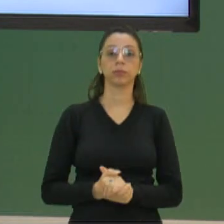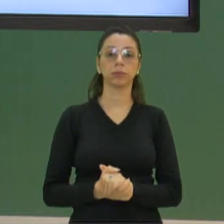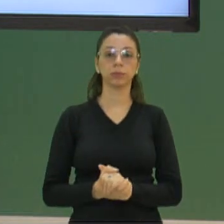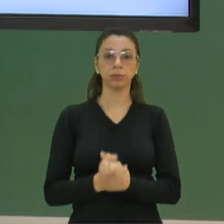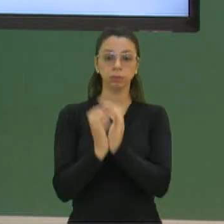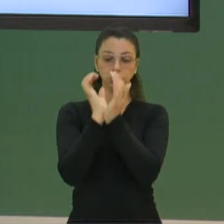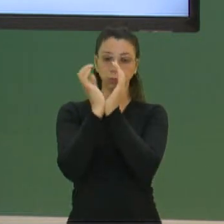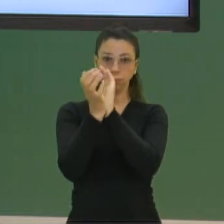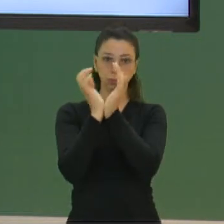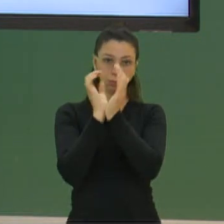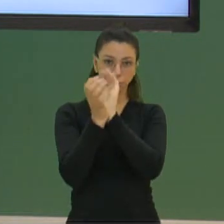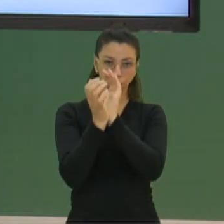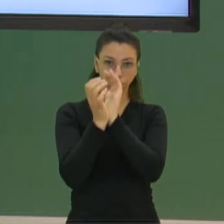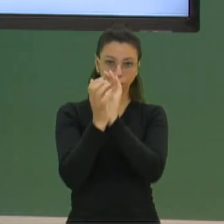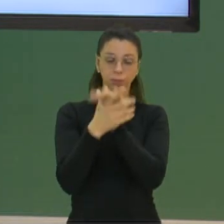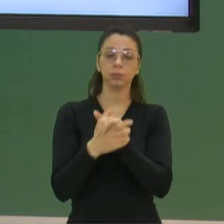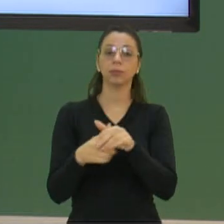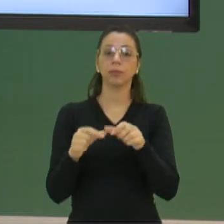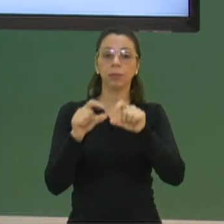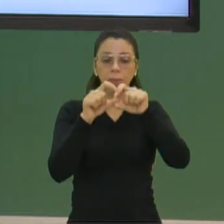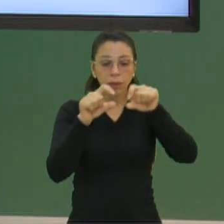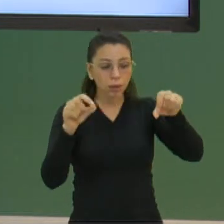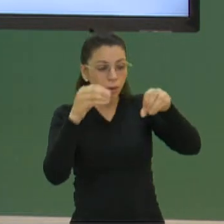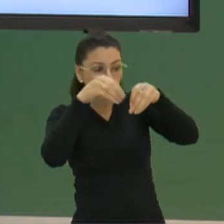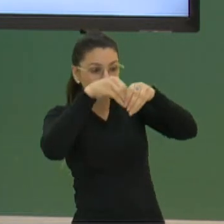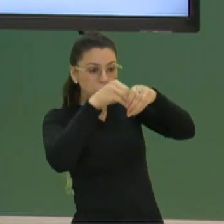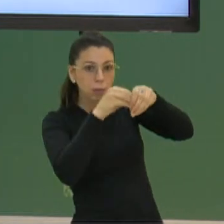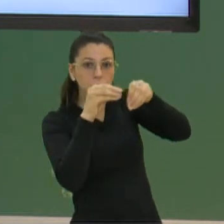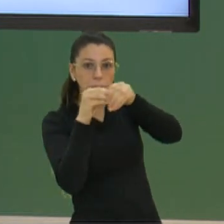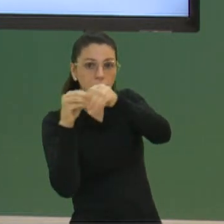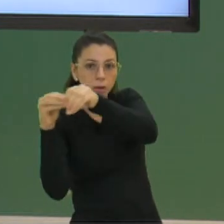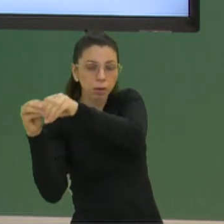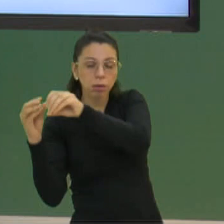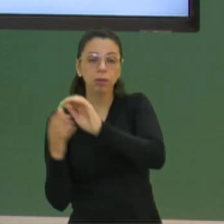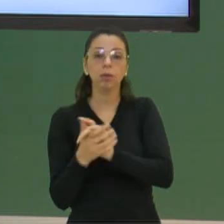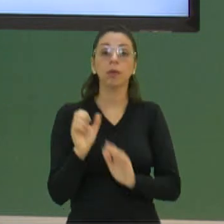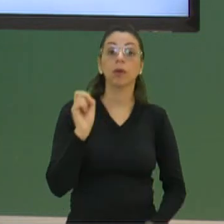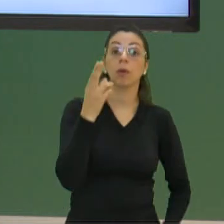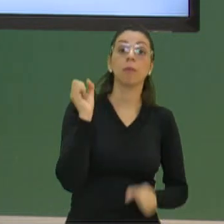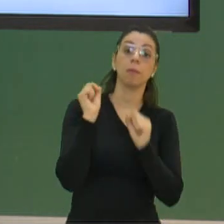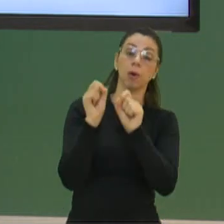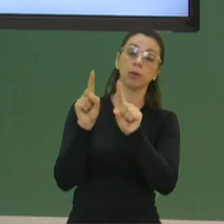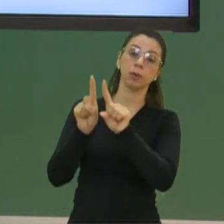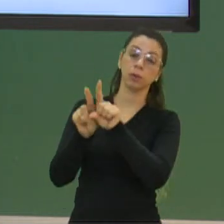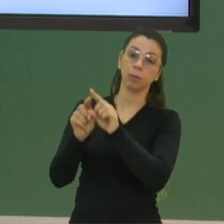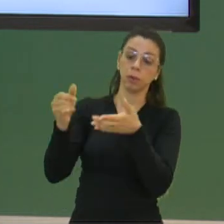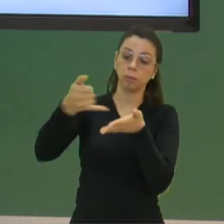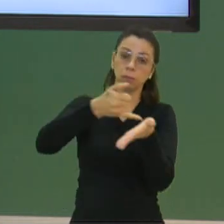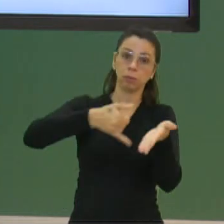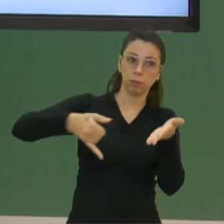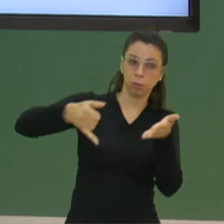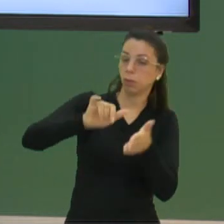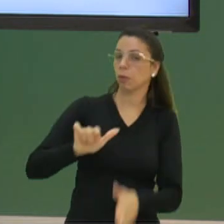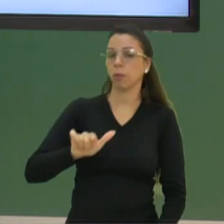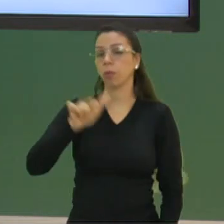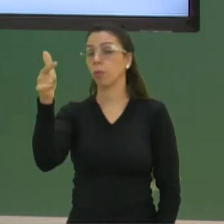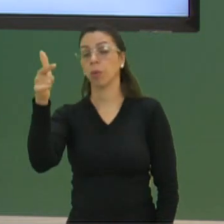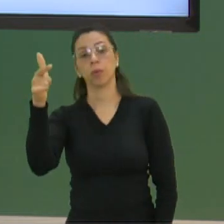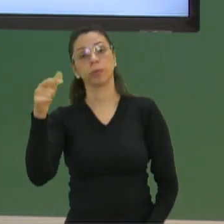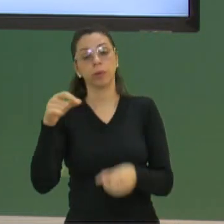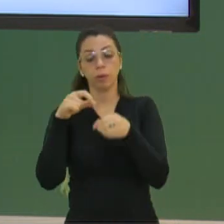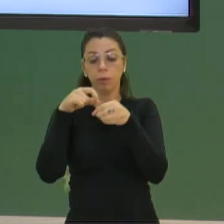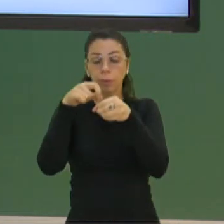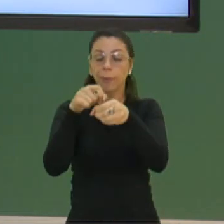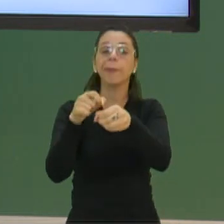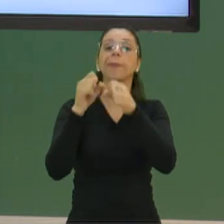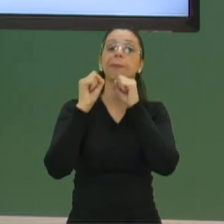leguminosa, ter uma vagem para guardar as sementes. Ou então, a gente pode usar como óleo. E aí, tem outras sementes que também